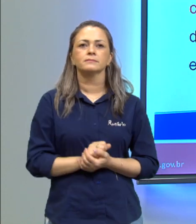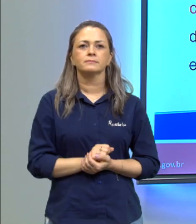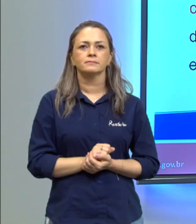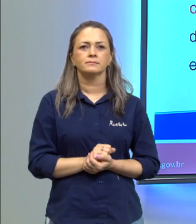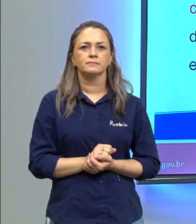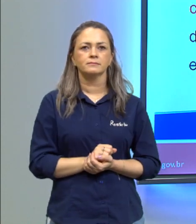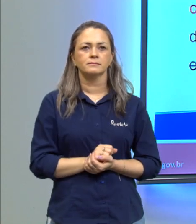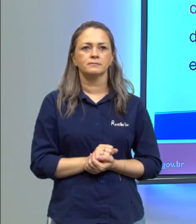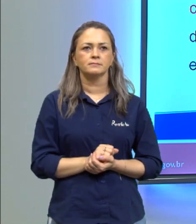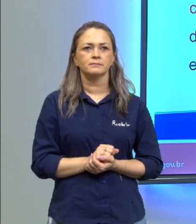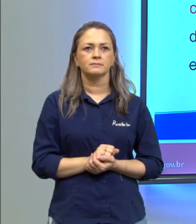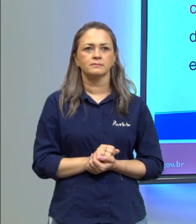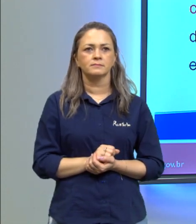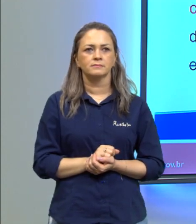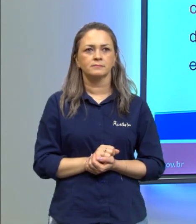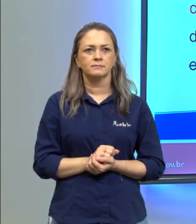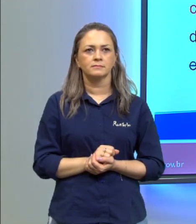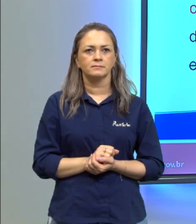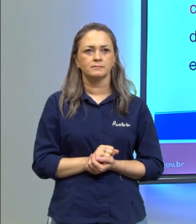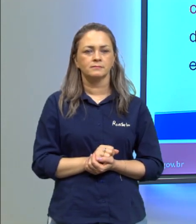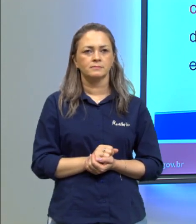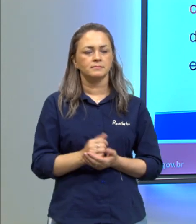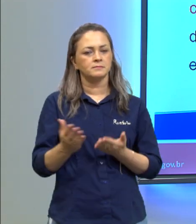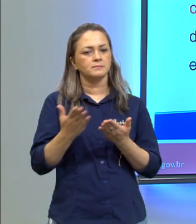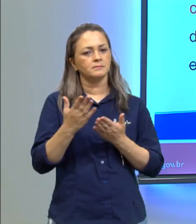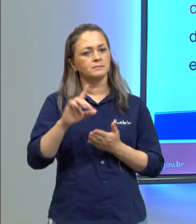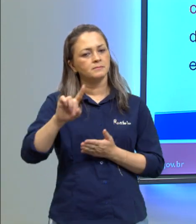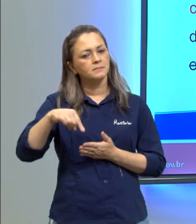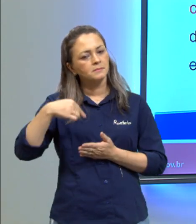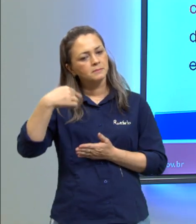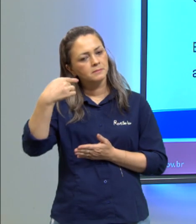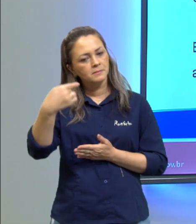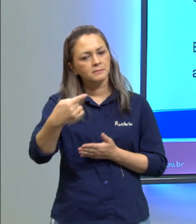vamos ali à análise da nossa próxima questão.